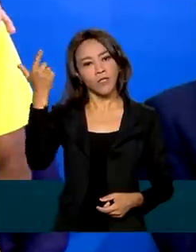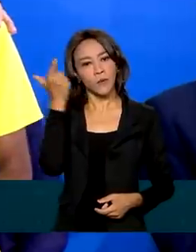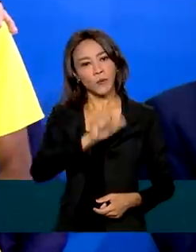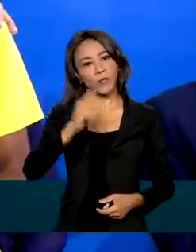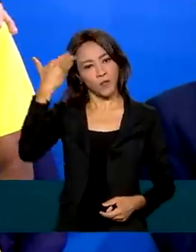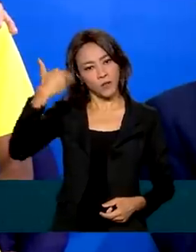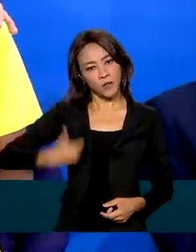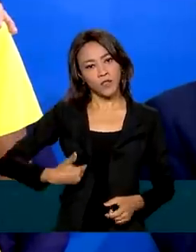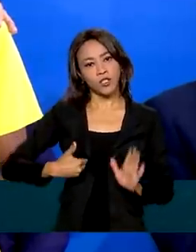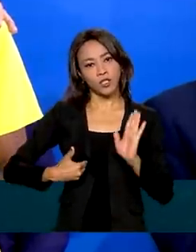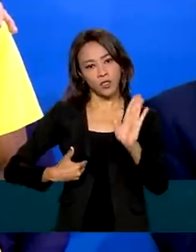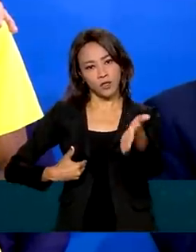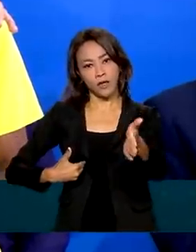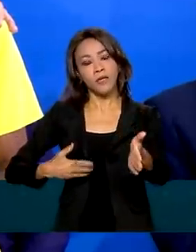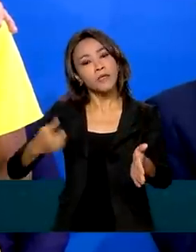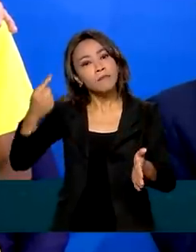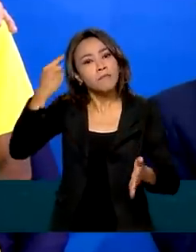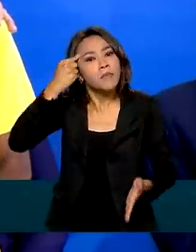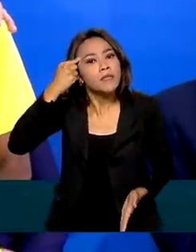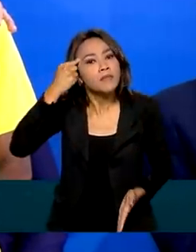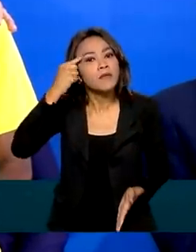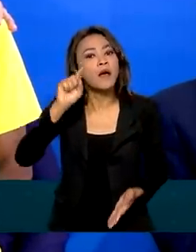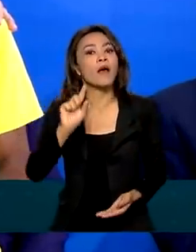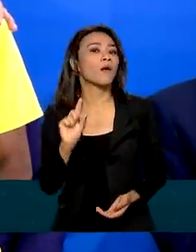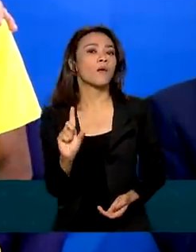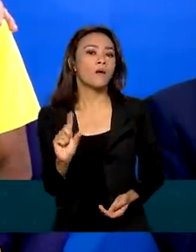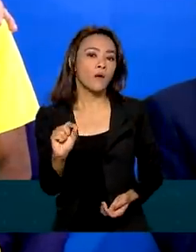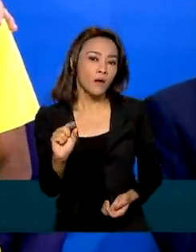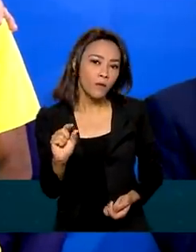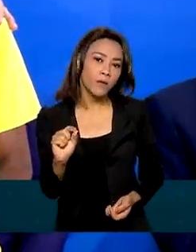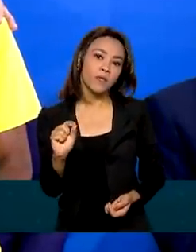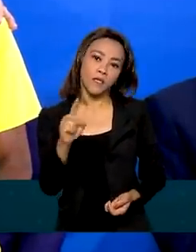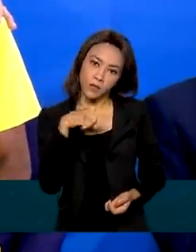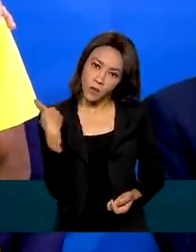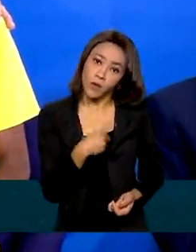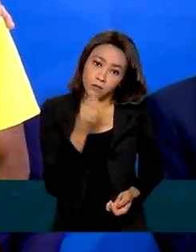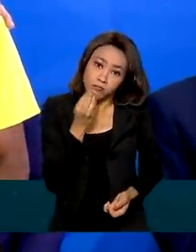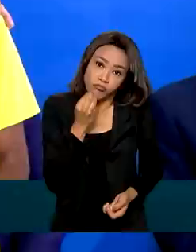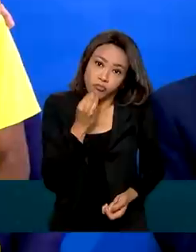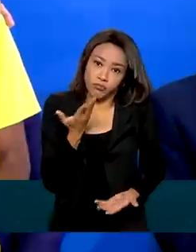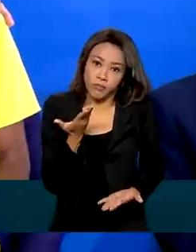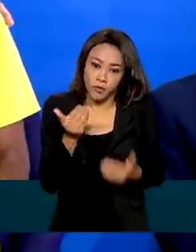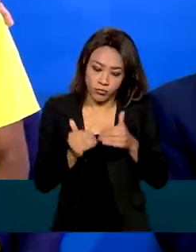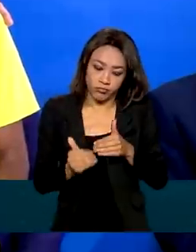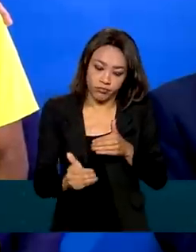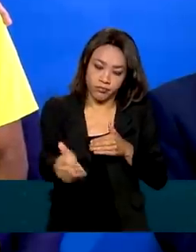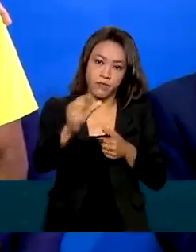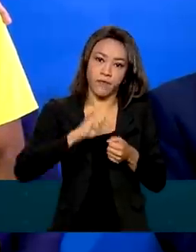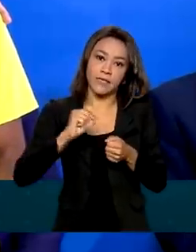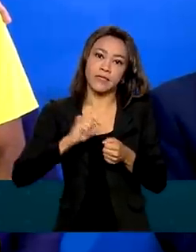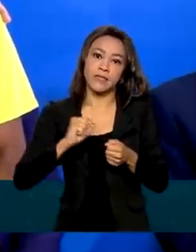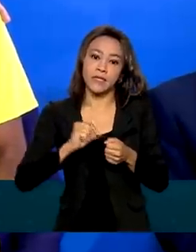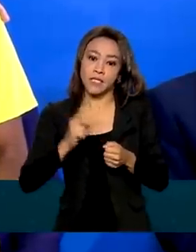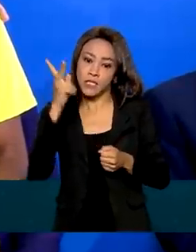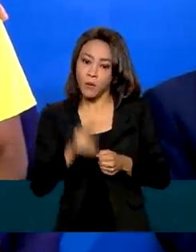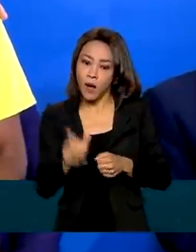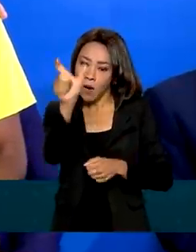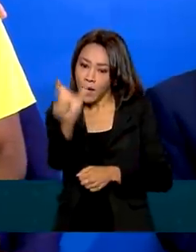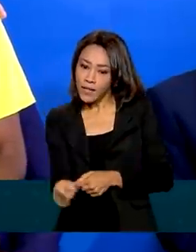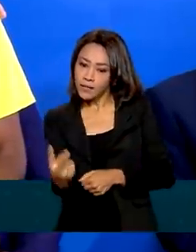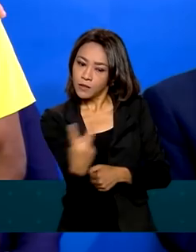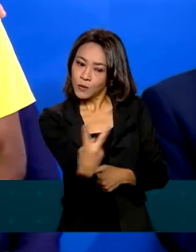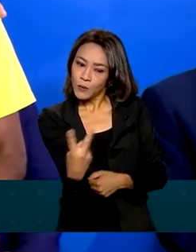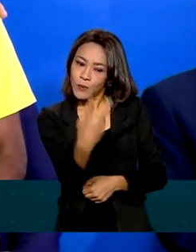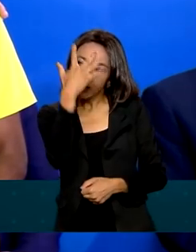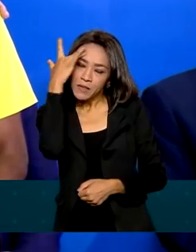e pensar no que nós podemos fazer para pessoas como a Dailton e o